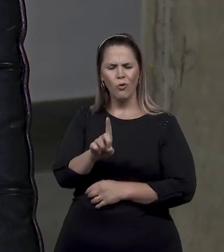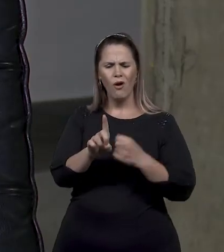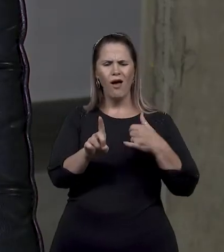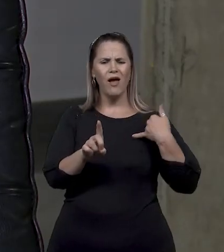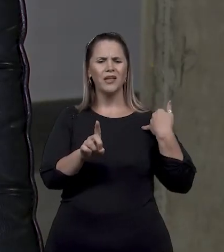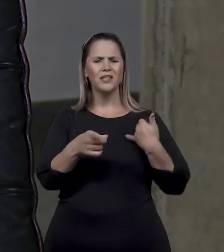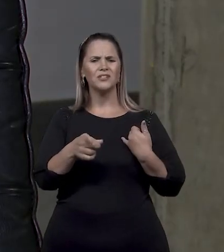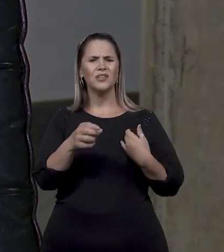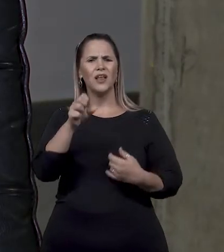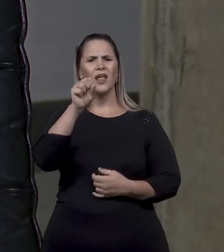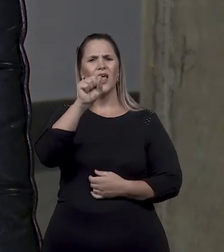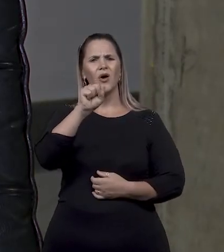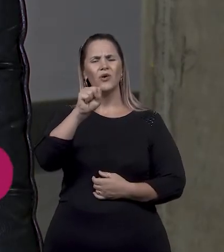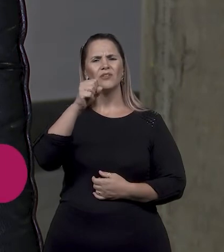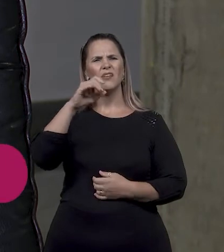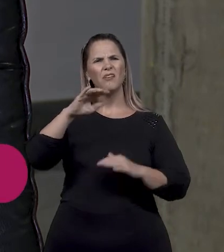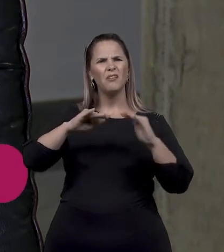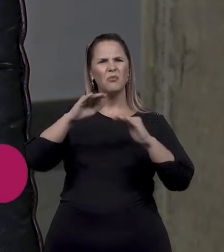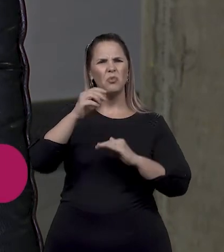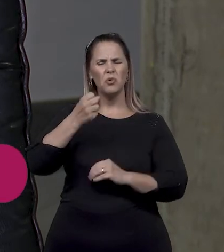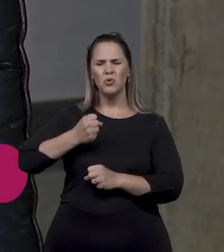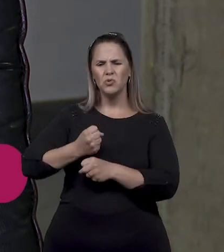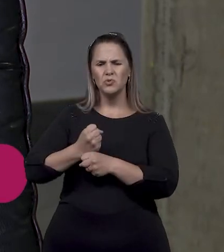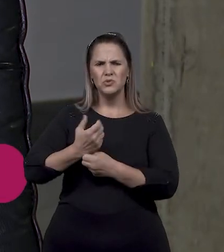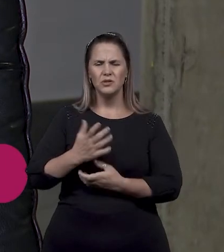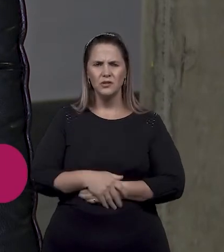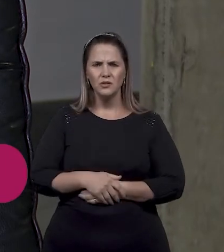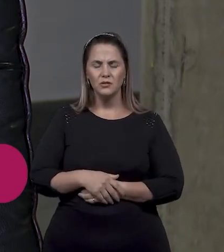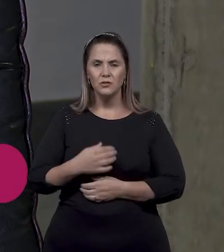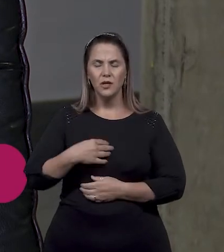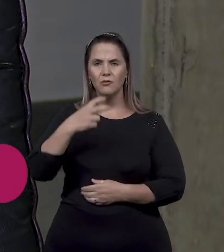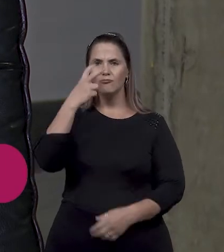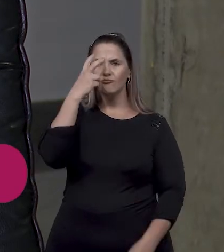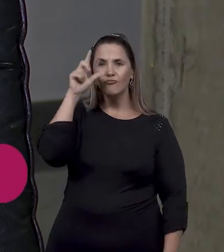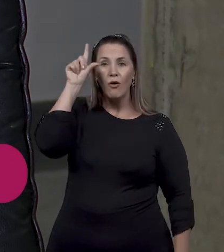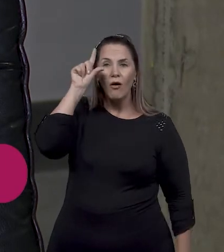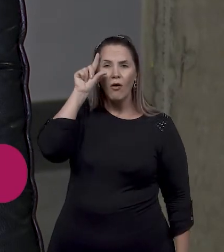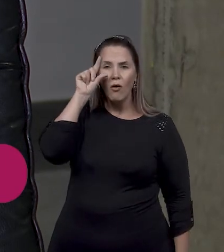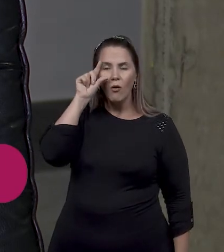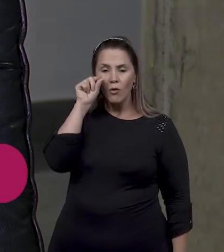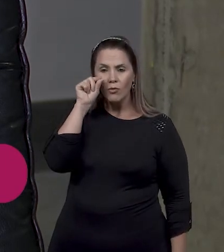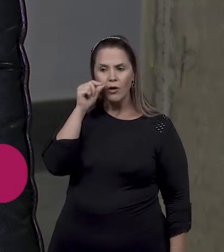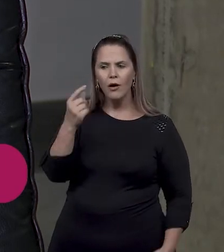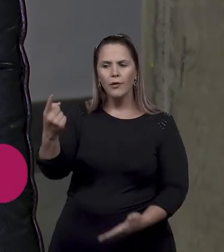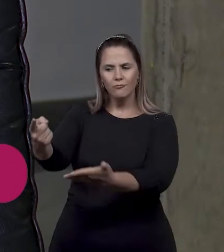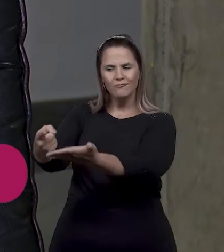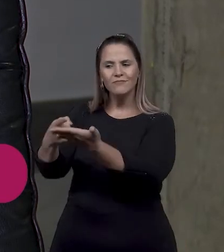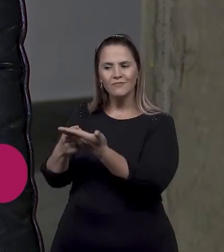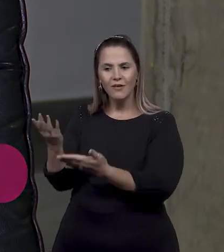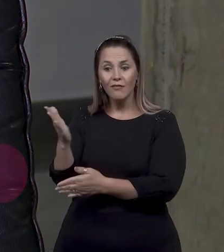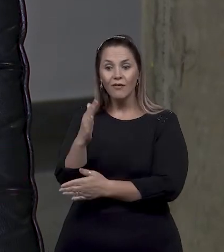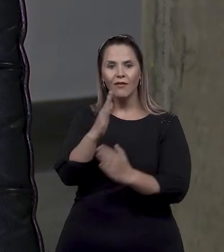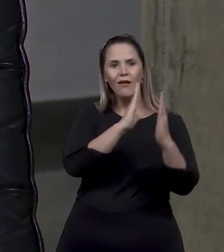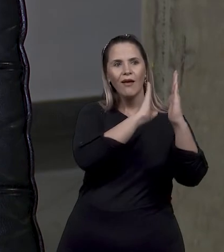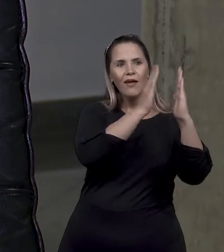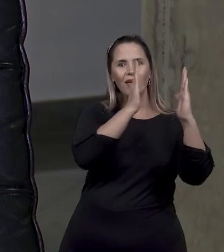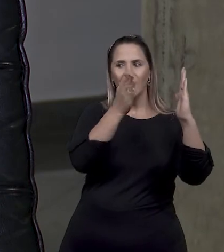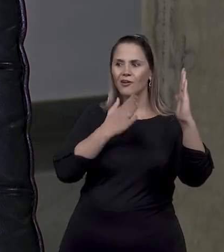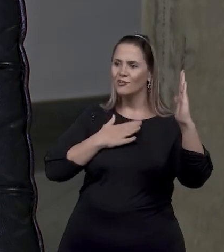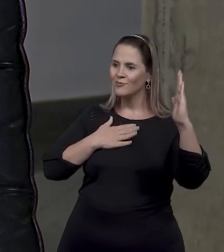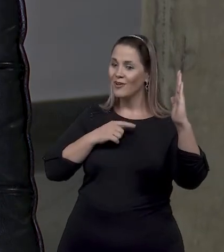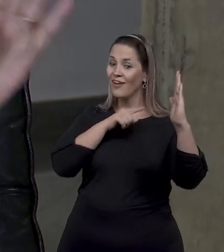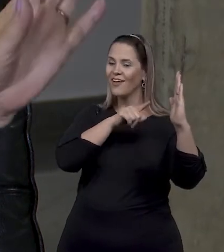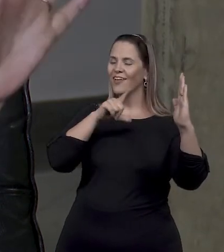muito mesmo embaixo porque perdeu a visão. Eu falei, pois vem a nossa biblioteca que aqui tem a